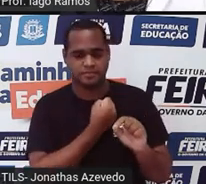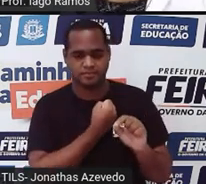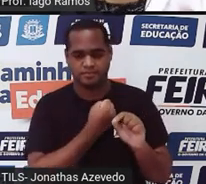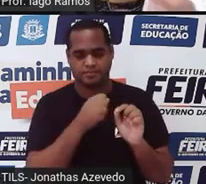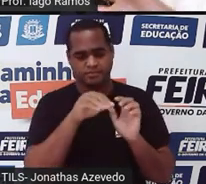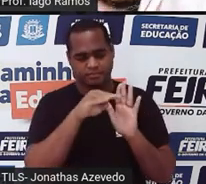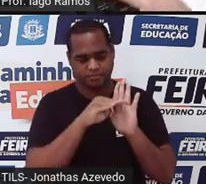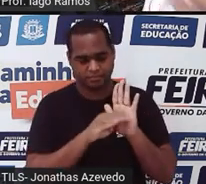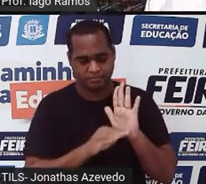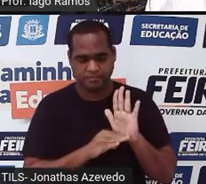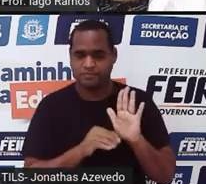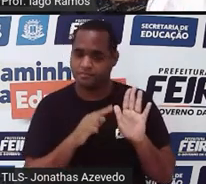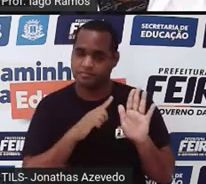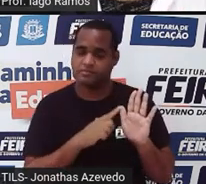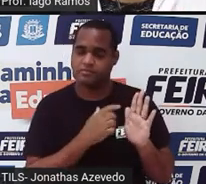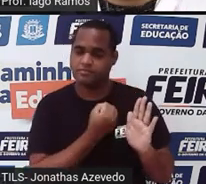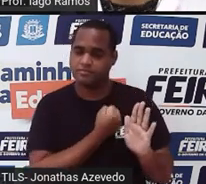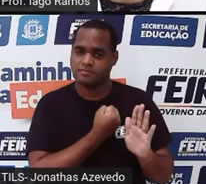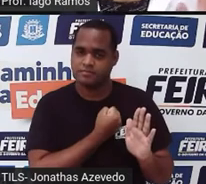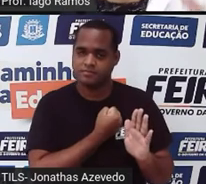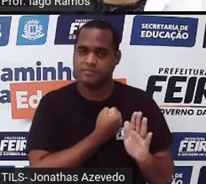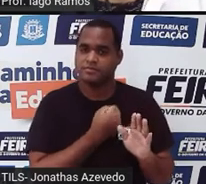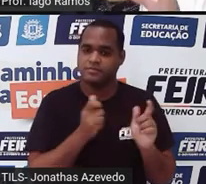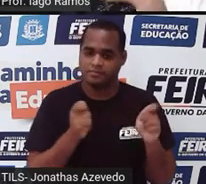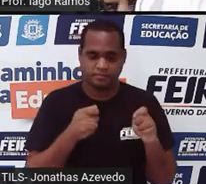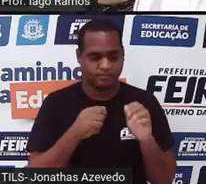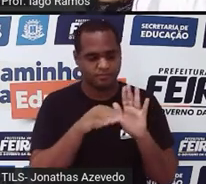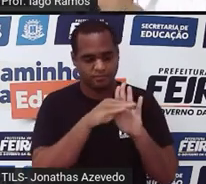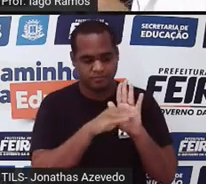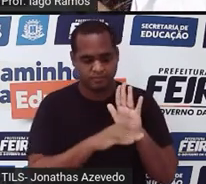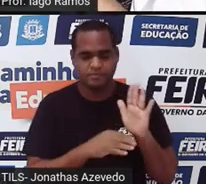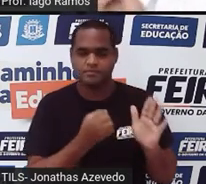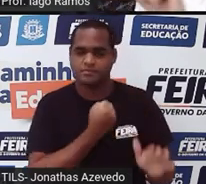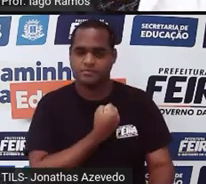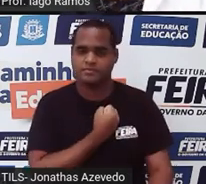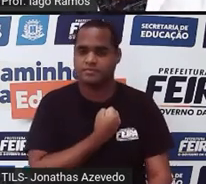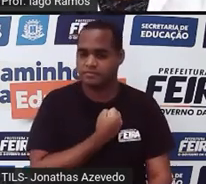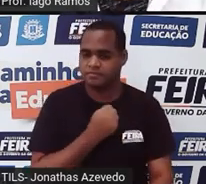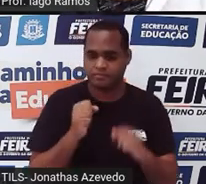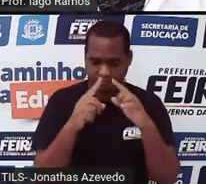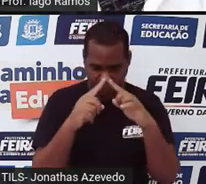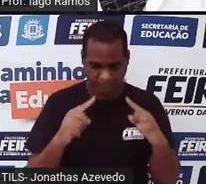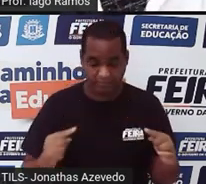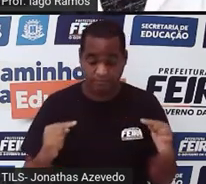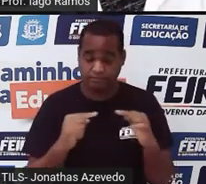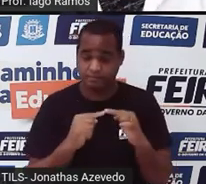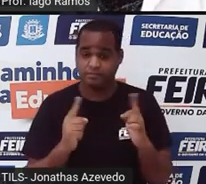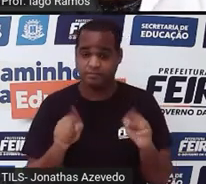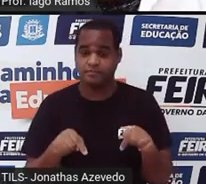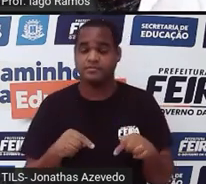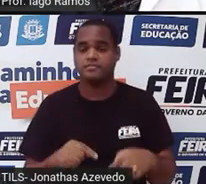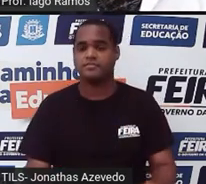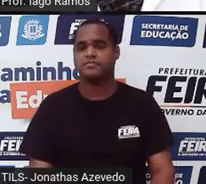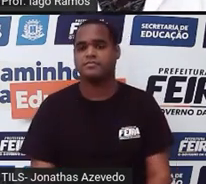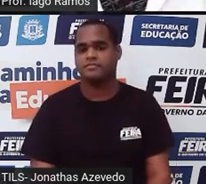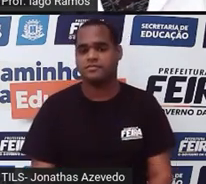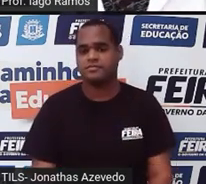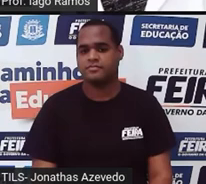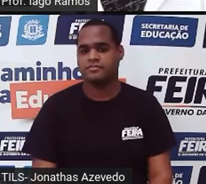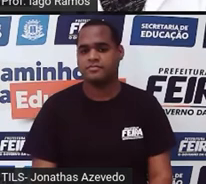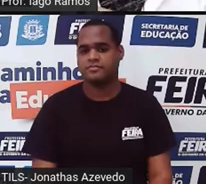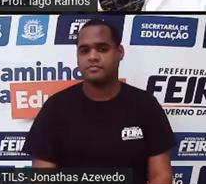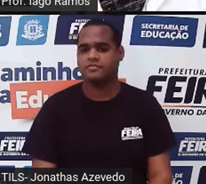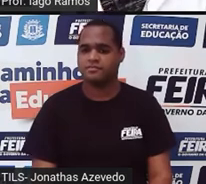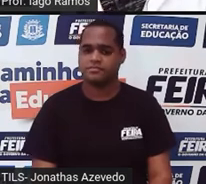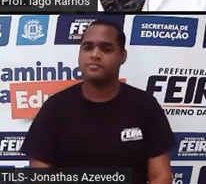uma sequência numérica, sequência numérica dos números triangulares, tá bom? Só que